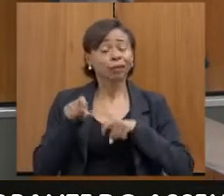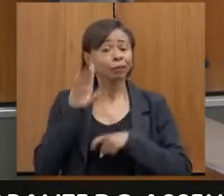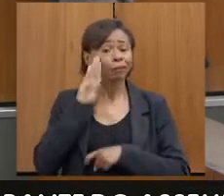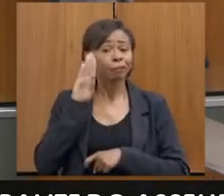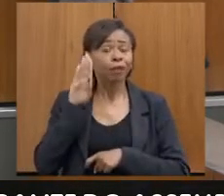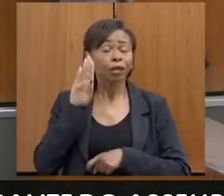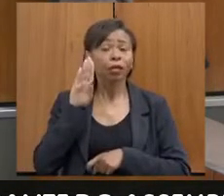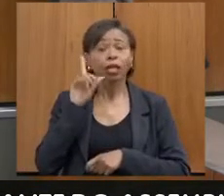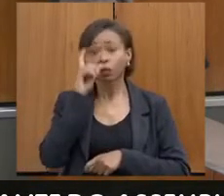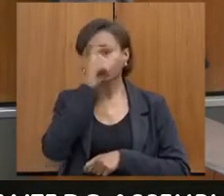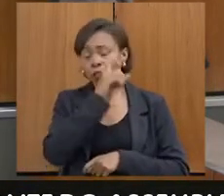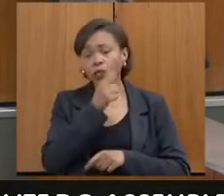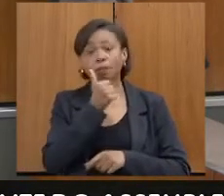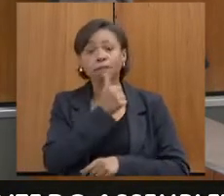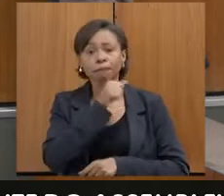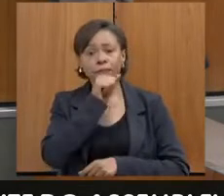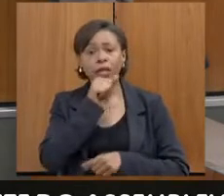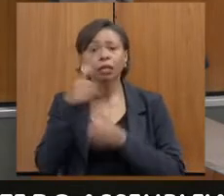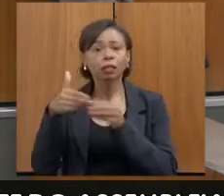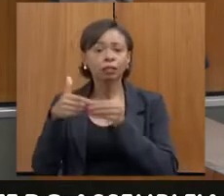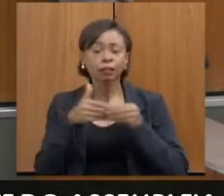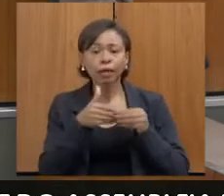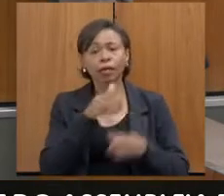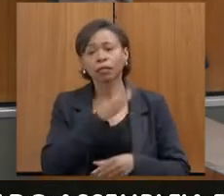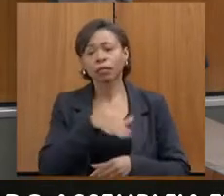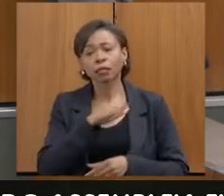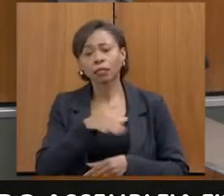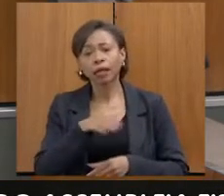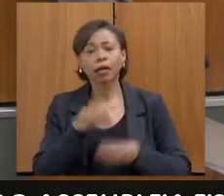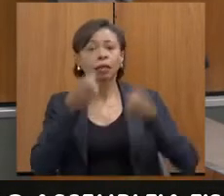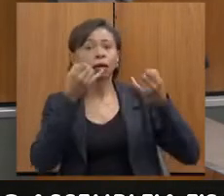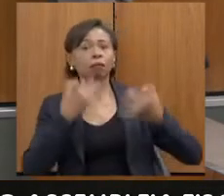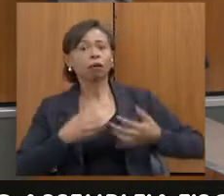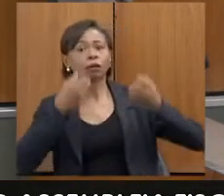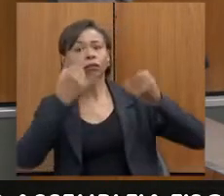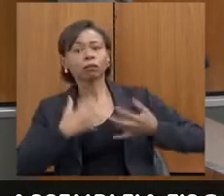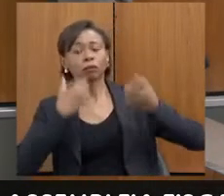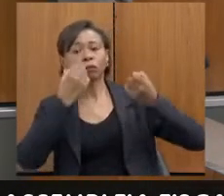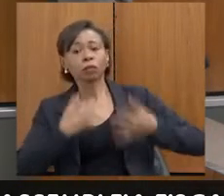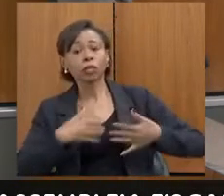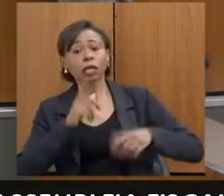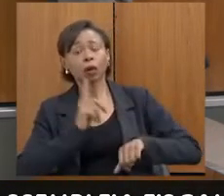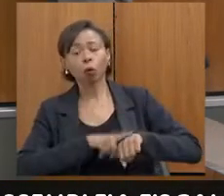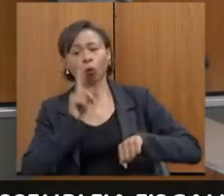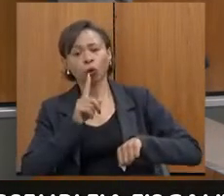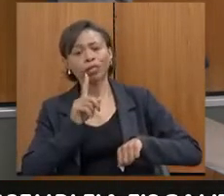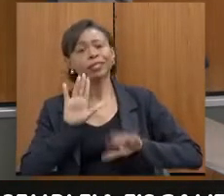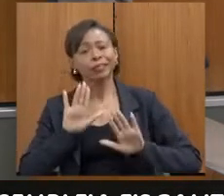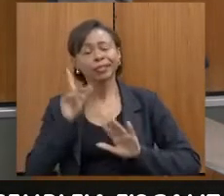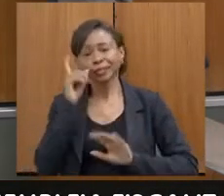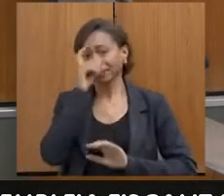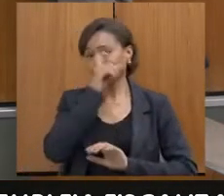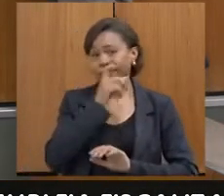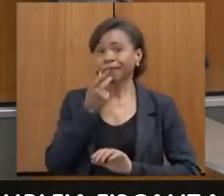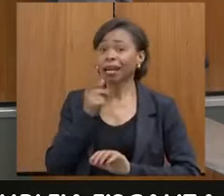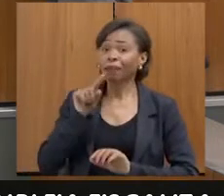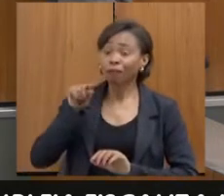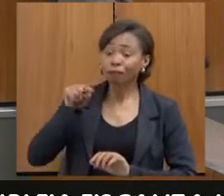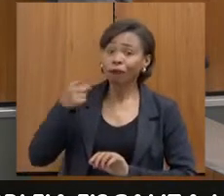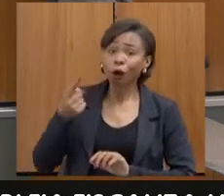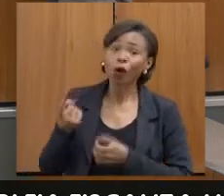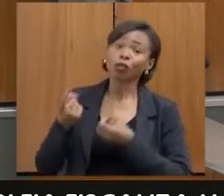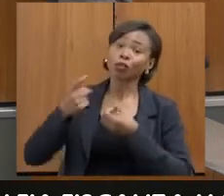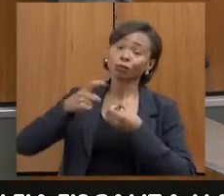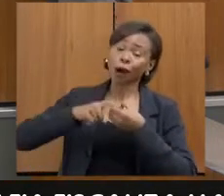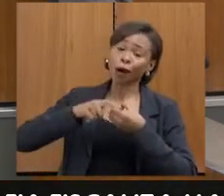vem, já traz a criança, já narra o fato. Então, é muito difícil eu dizer, nesse modelo de atendimento, olha, volta com ela quinta